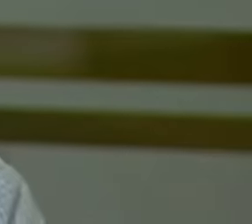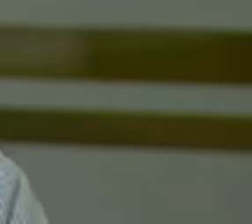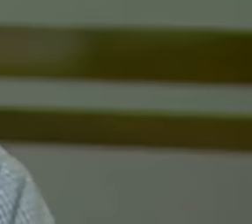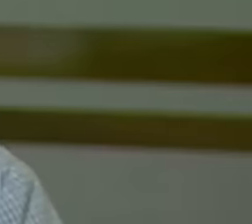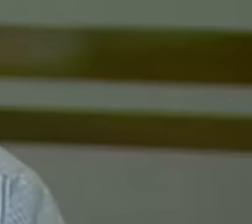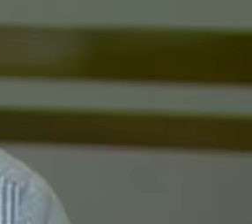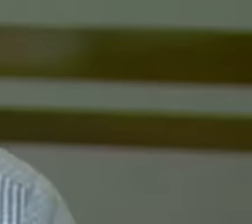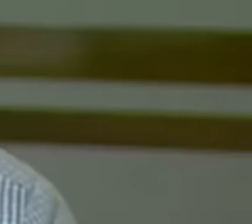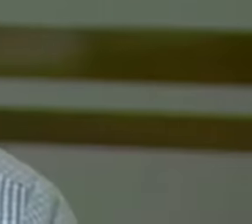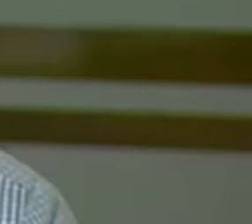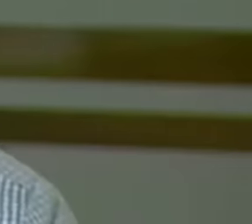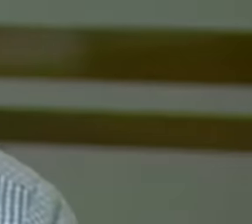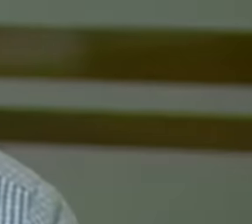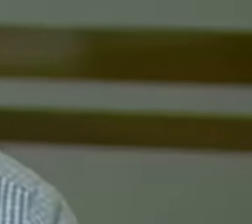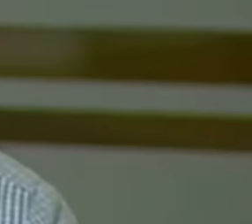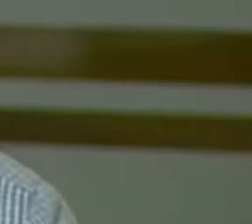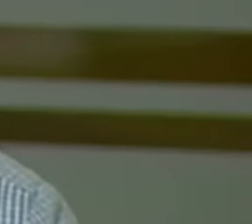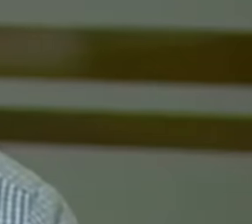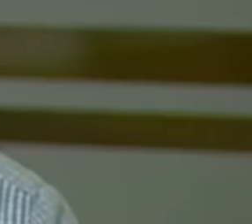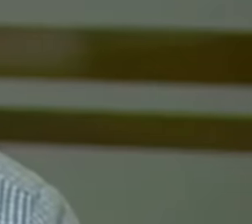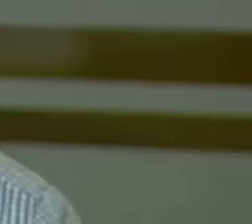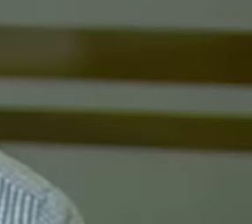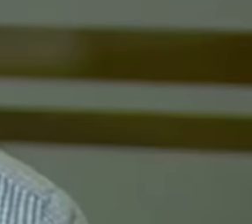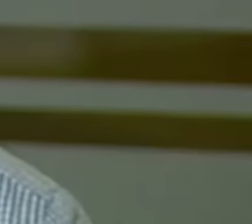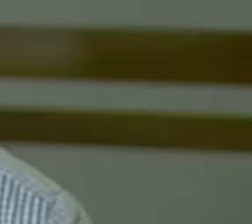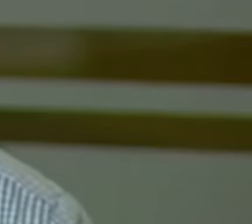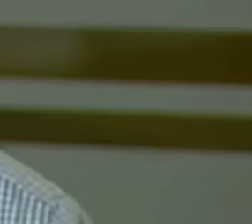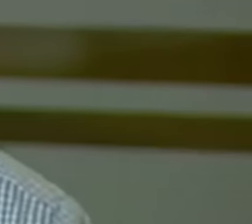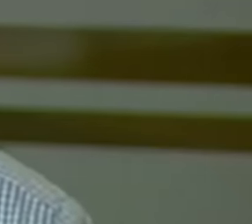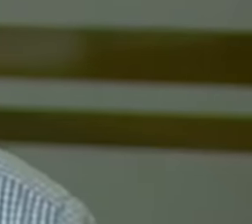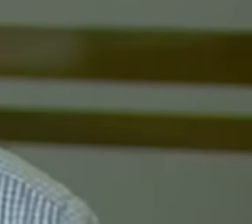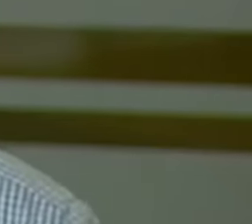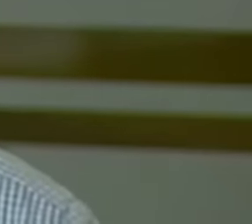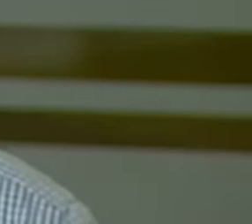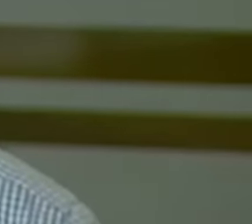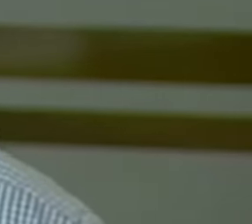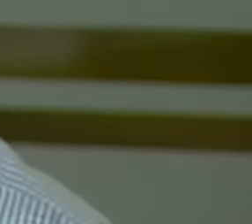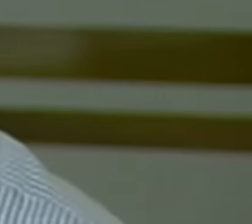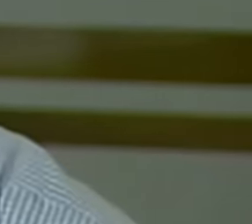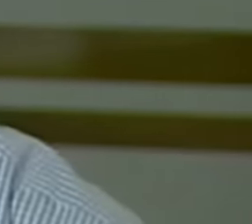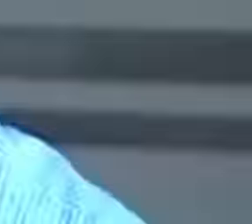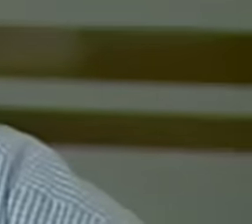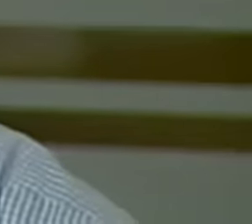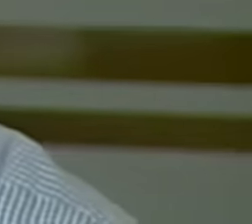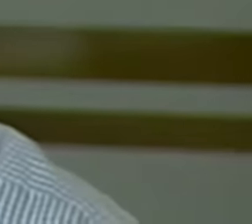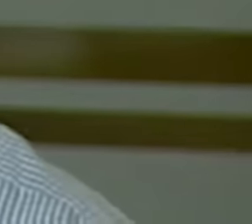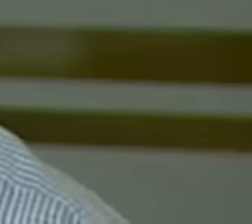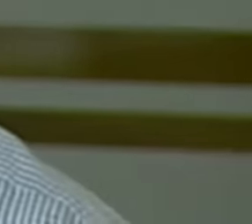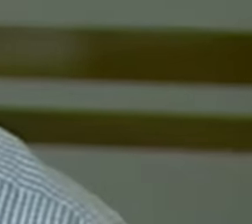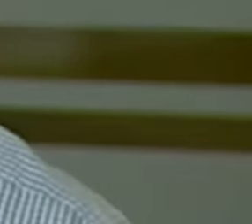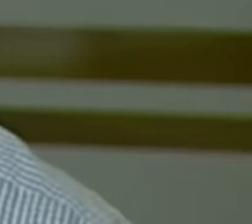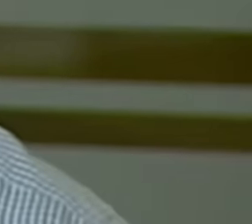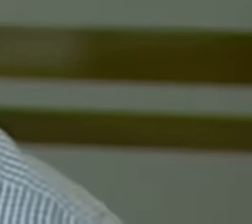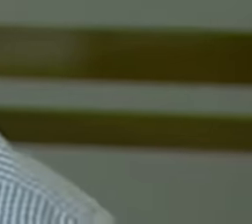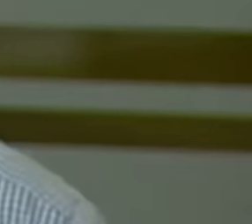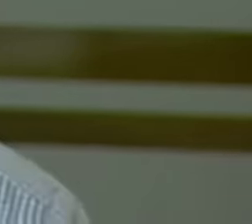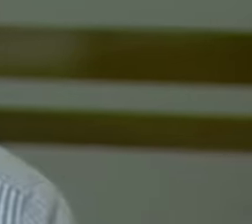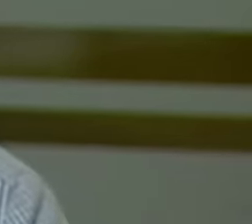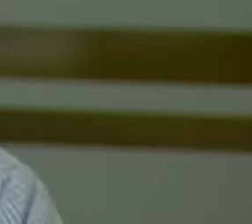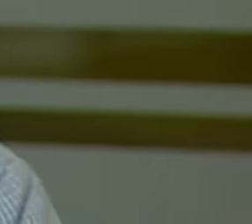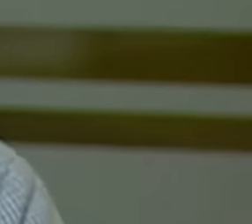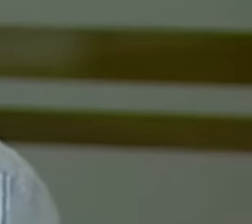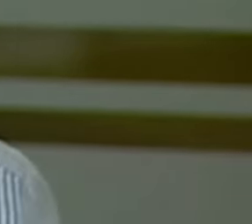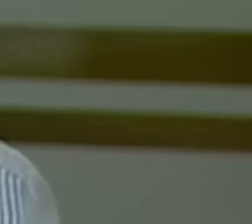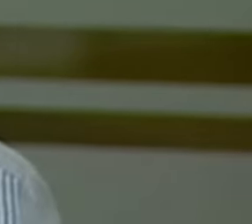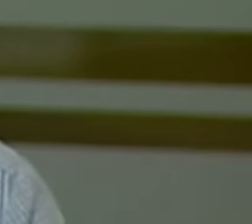pois bem isso era um derivado de nossos primeiros vínculos nossos primeiros vínculos amorosos os primeiros vínculos significativos